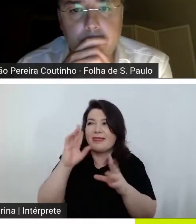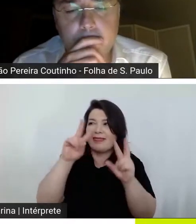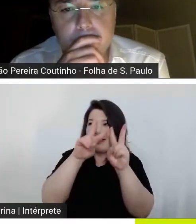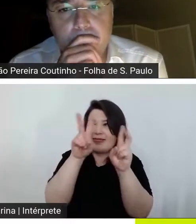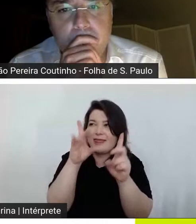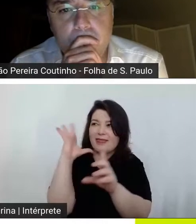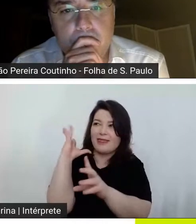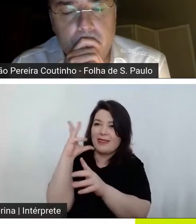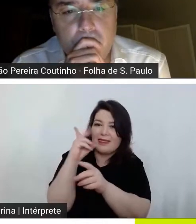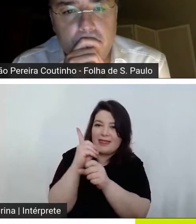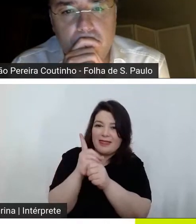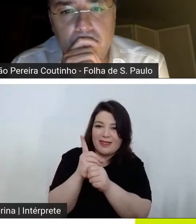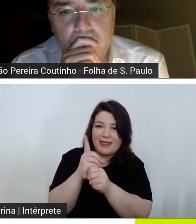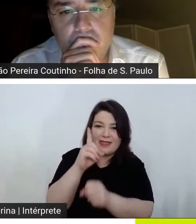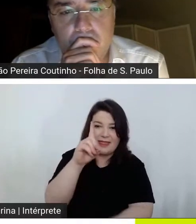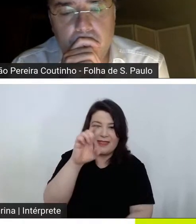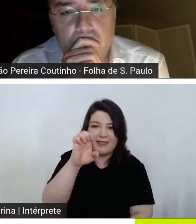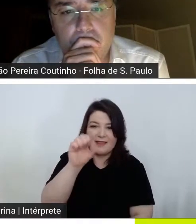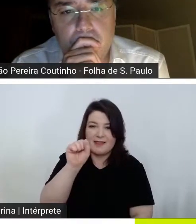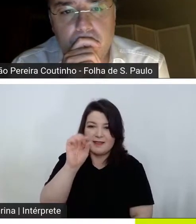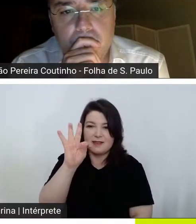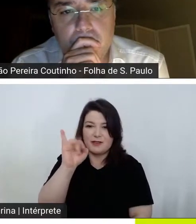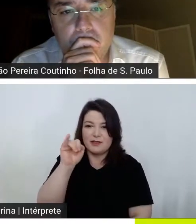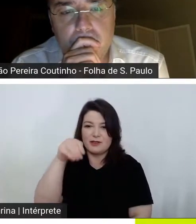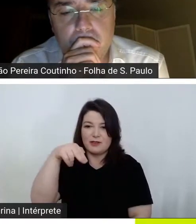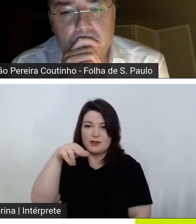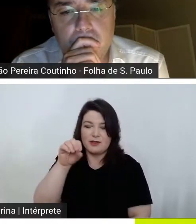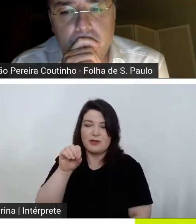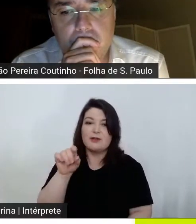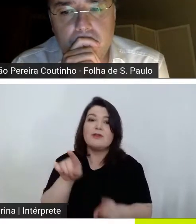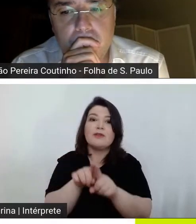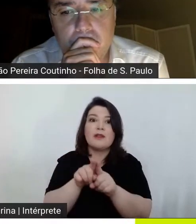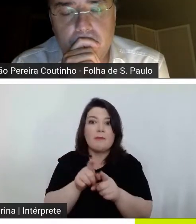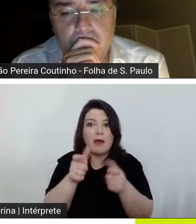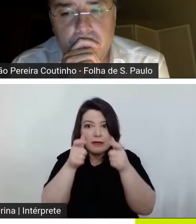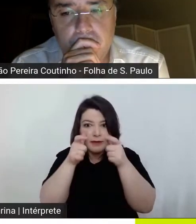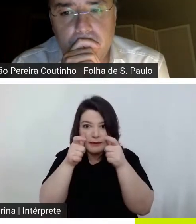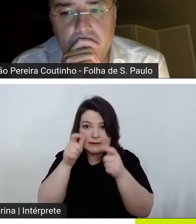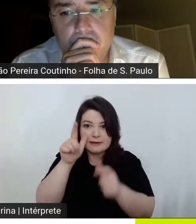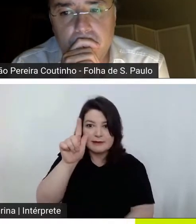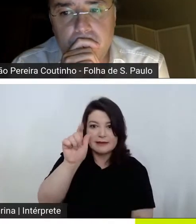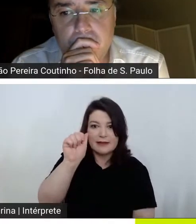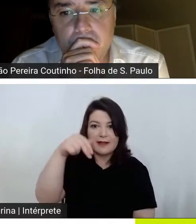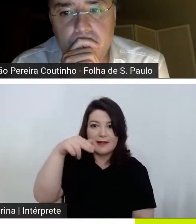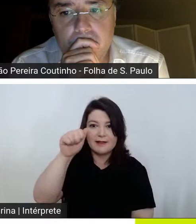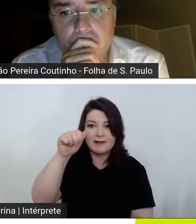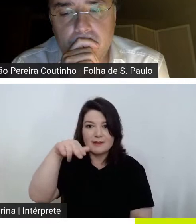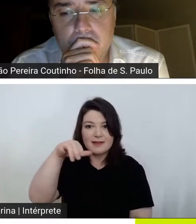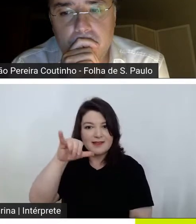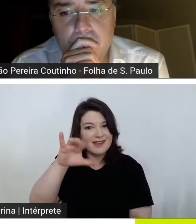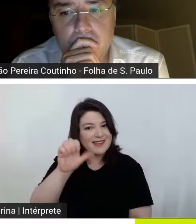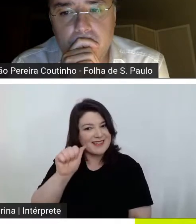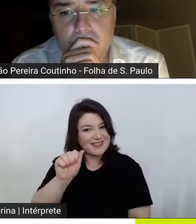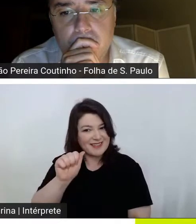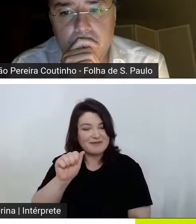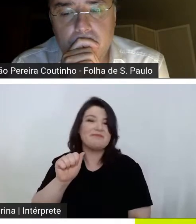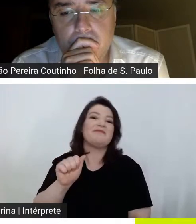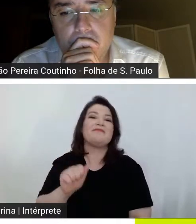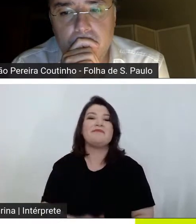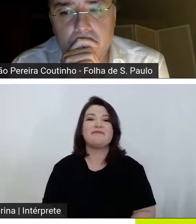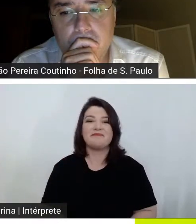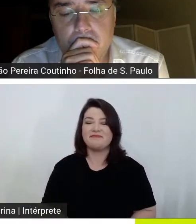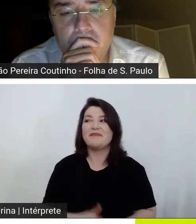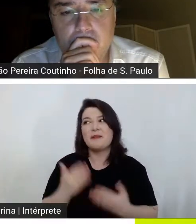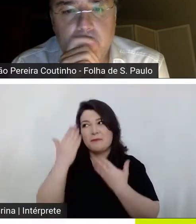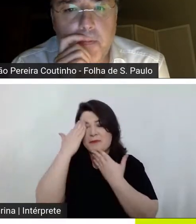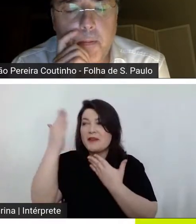e essa questão da ganância eu agradeço muito as suas colocações eu vou começar fazendo